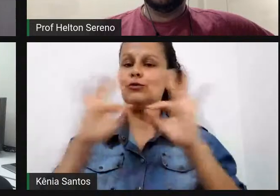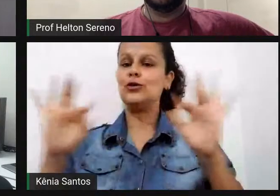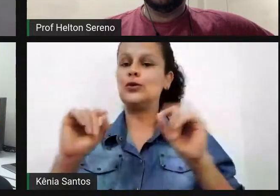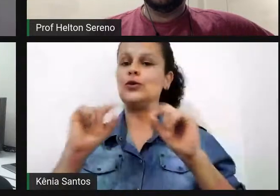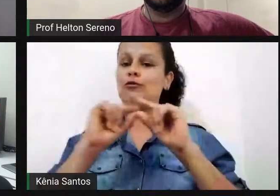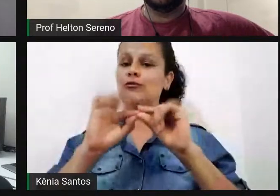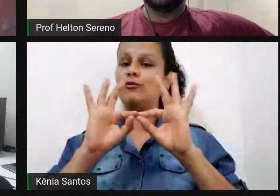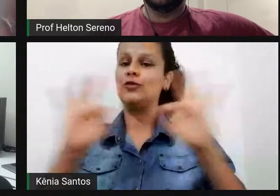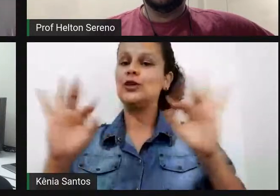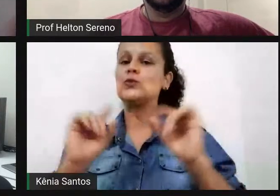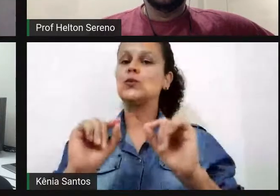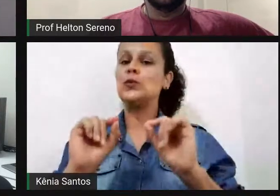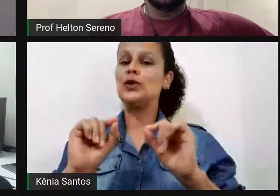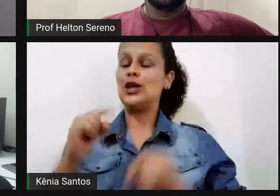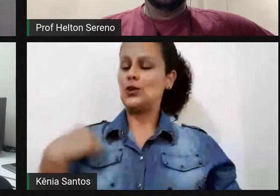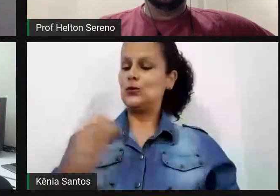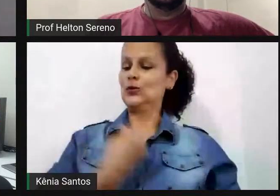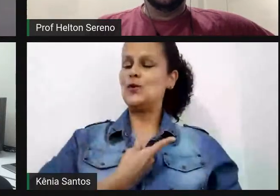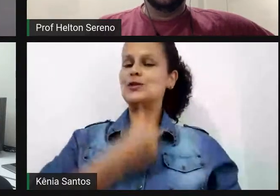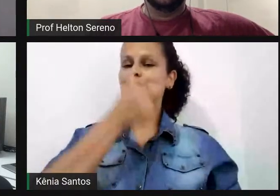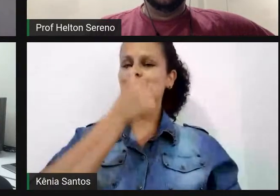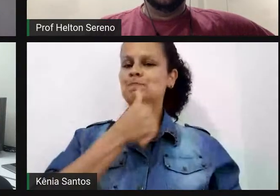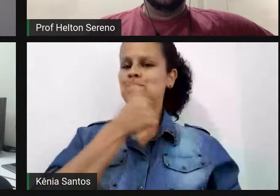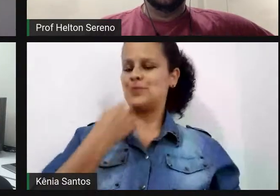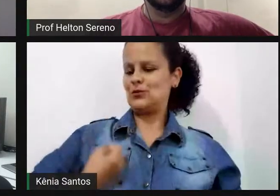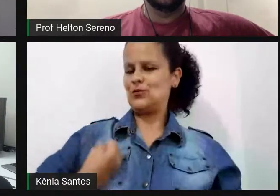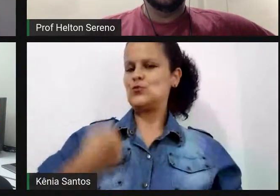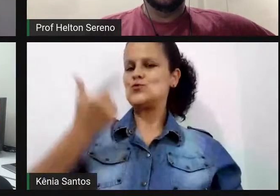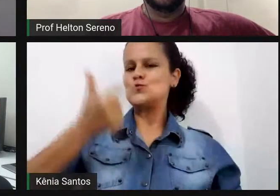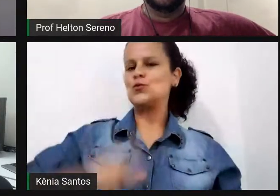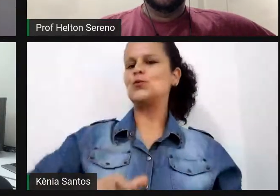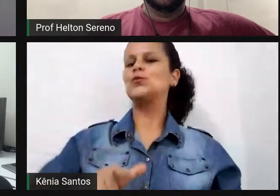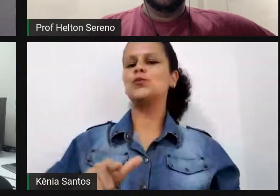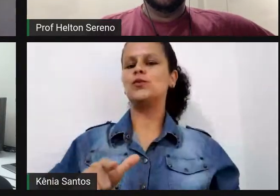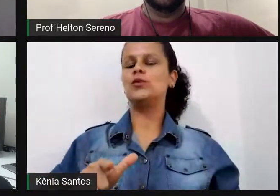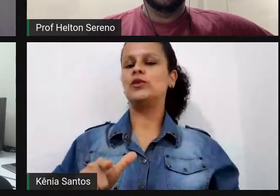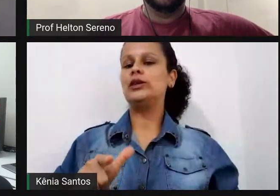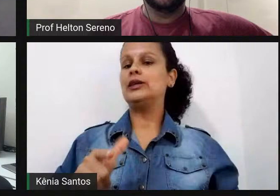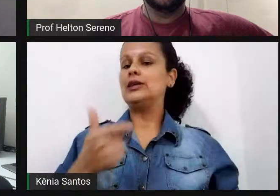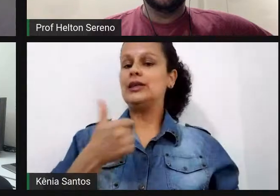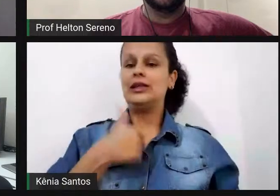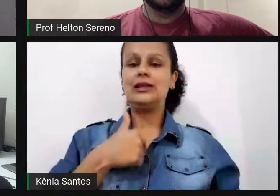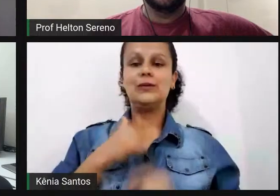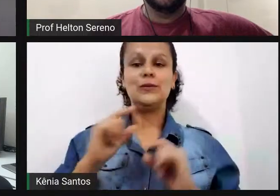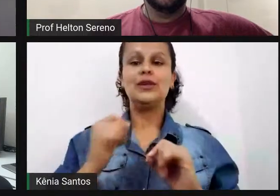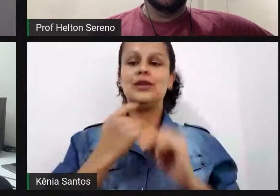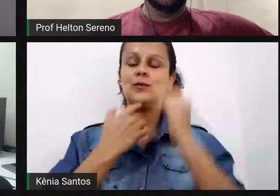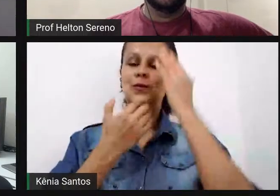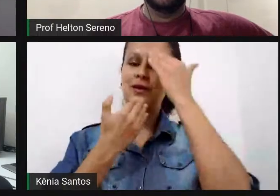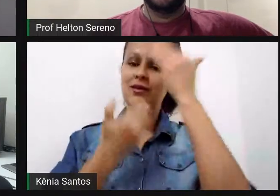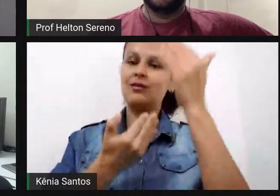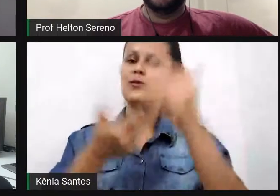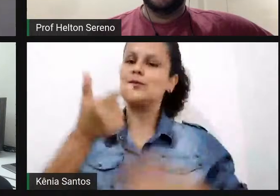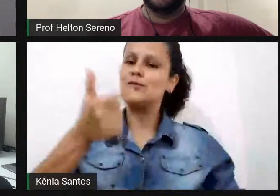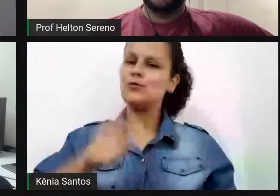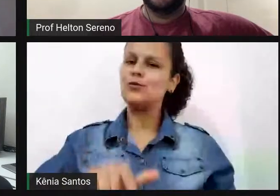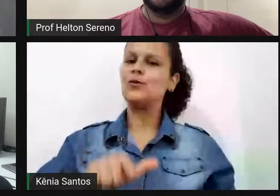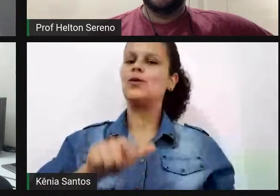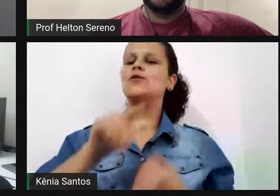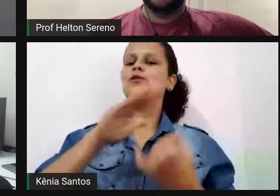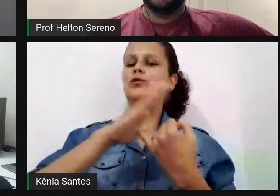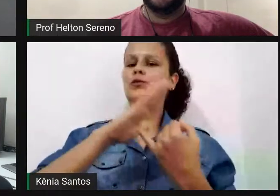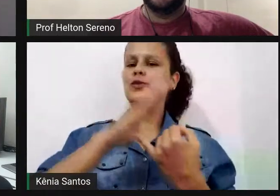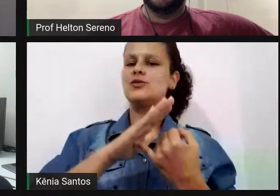again, aqui estamos nós de novo. Então, eu não posso deixar de agradecer a instituição, né, em nome da professora